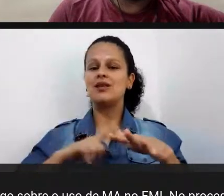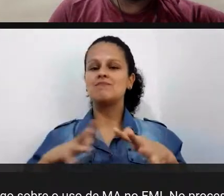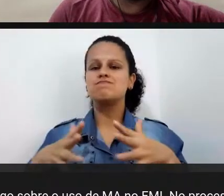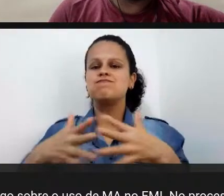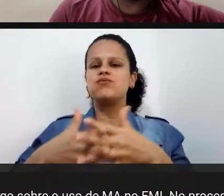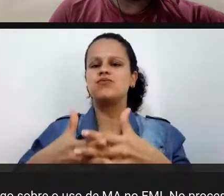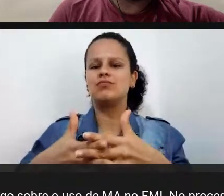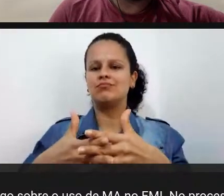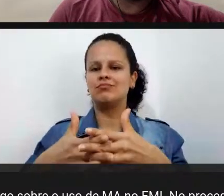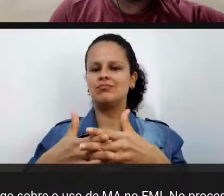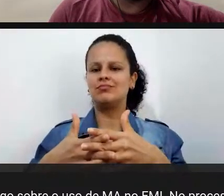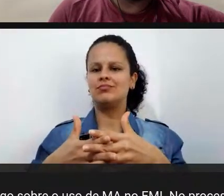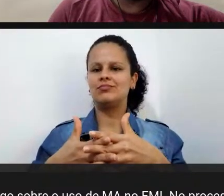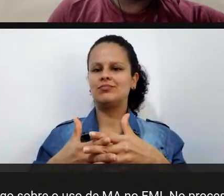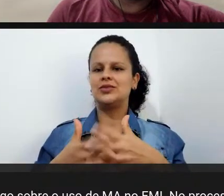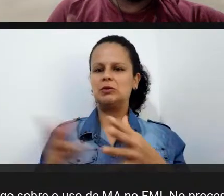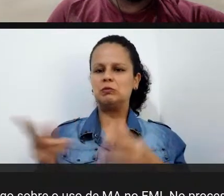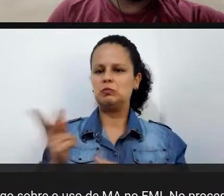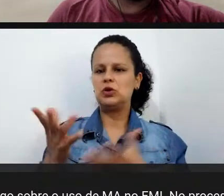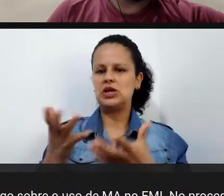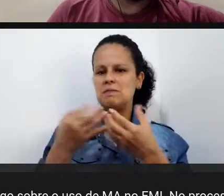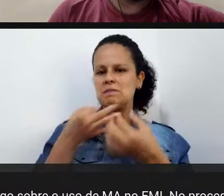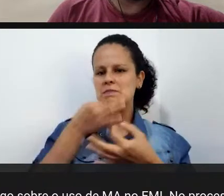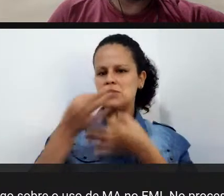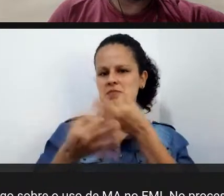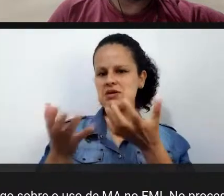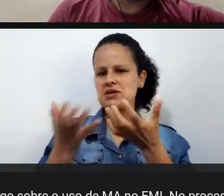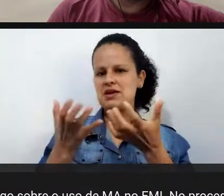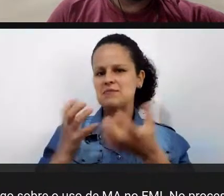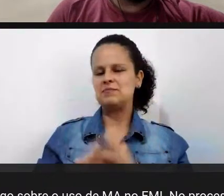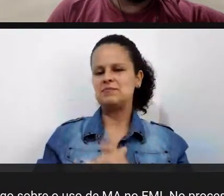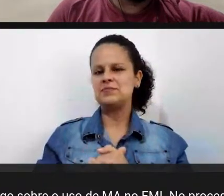pouquinho sobre isso eu queria ouvir a Simone